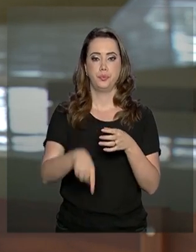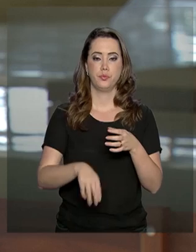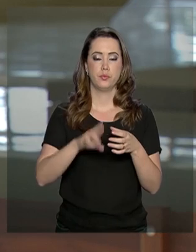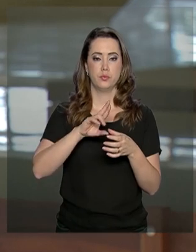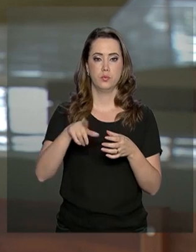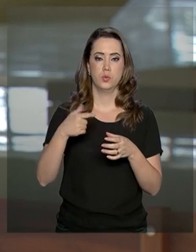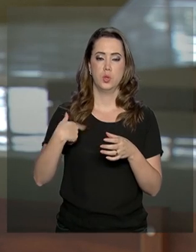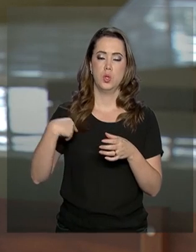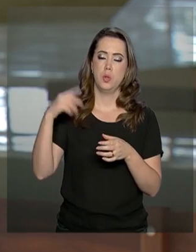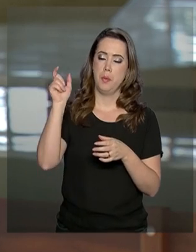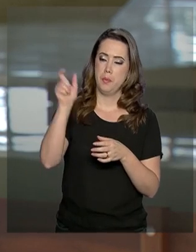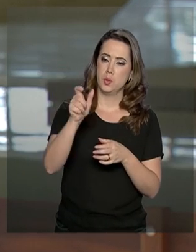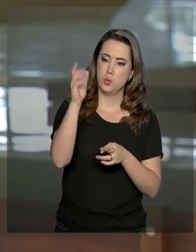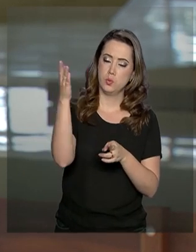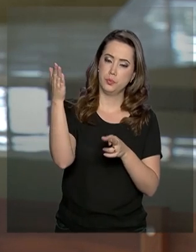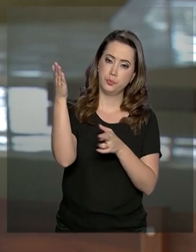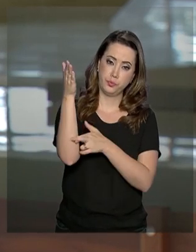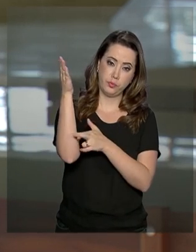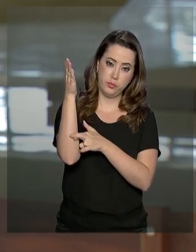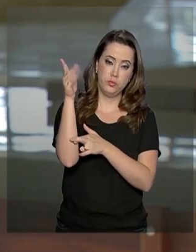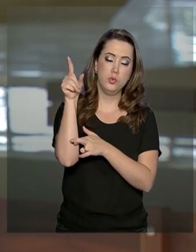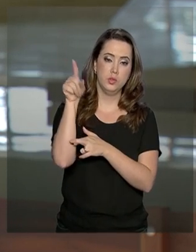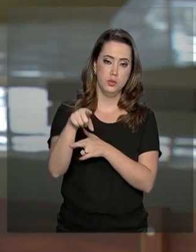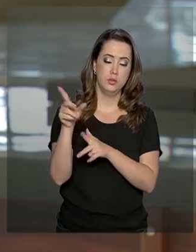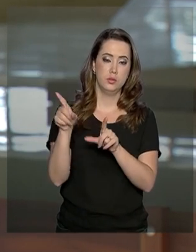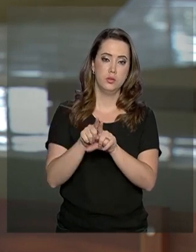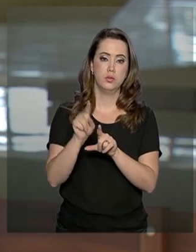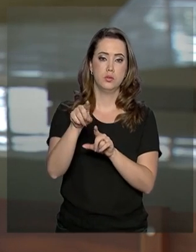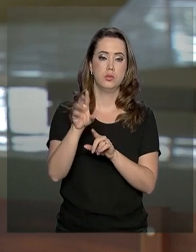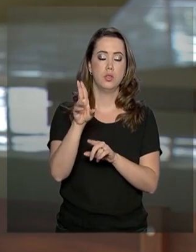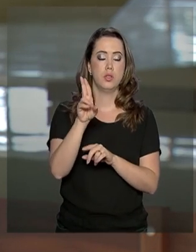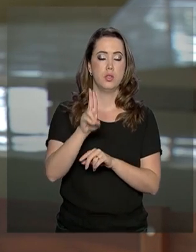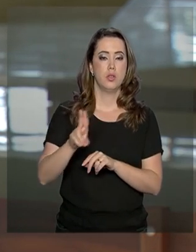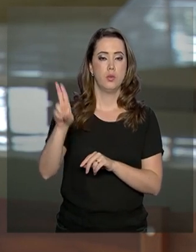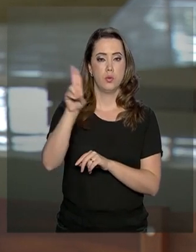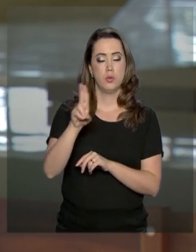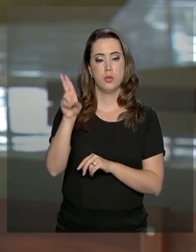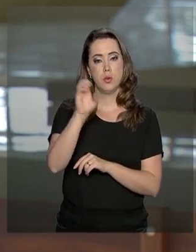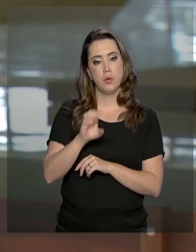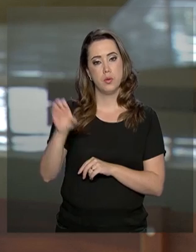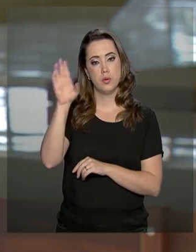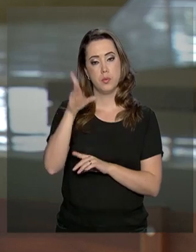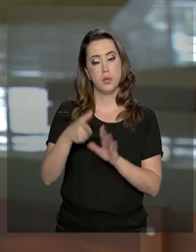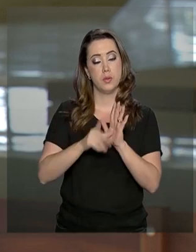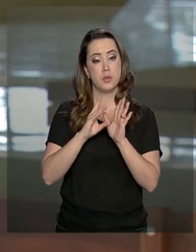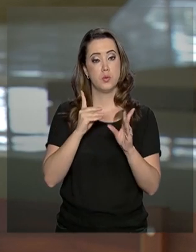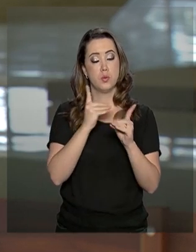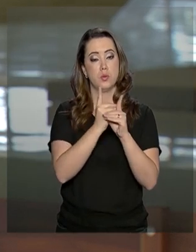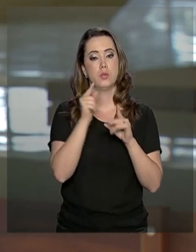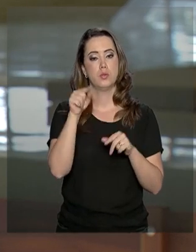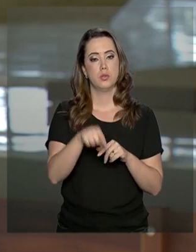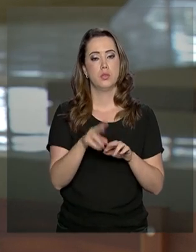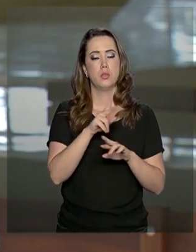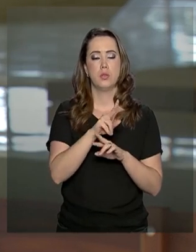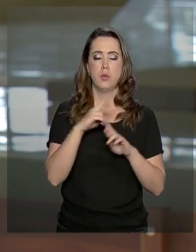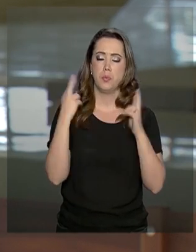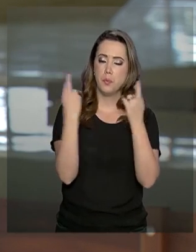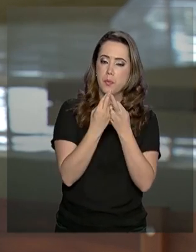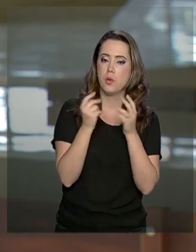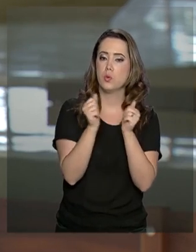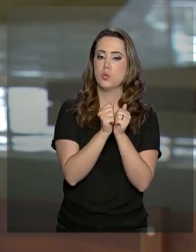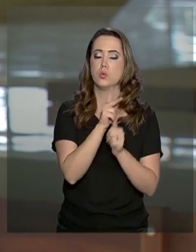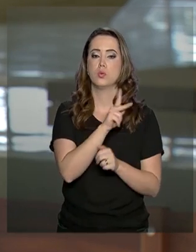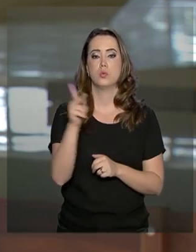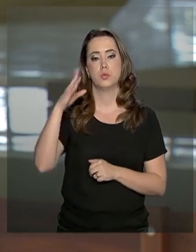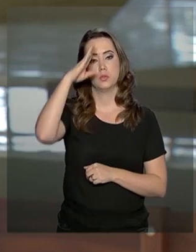embaixadas e diplomatas também da União Europeia antes de vir para esse encontro aqui no Palácio do Planalto. Ele ficou reunido com o presidente por cerca de 50